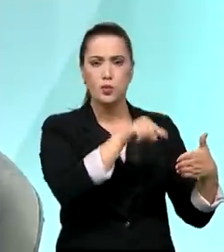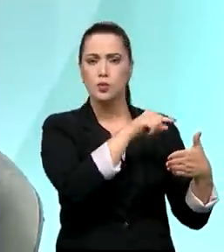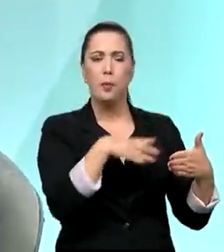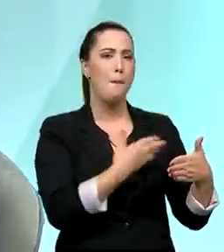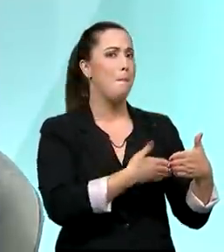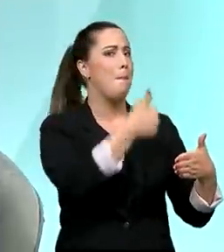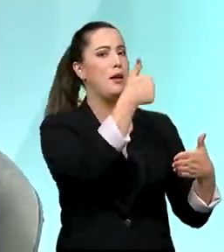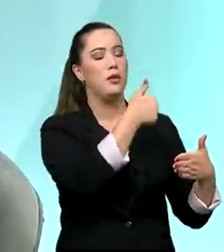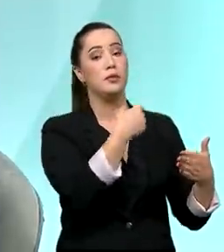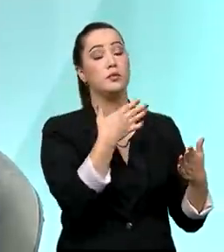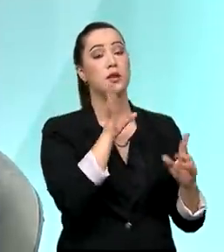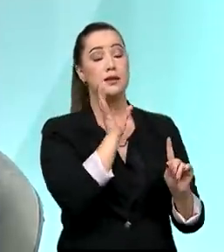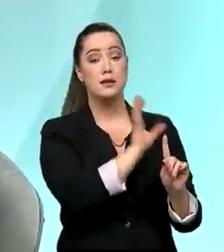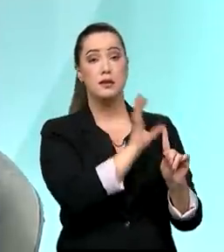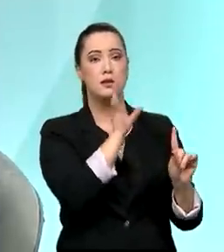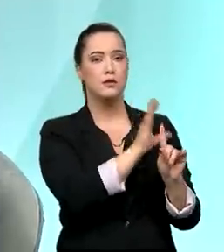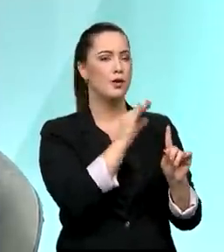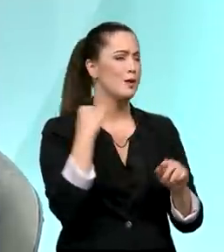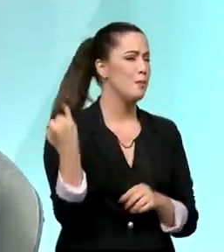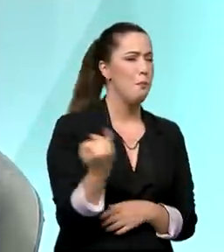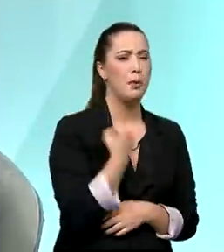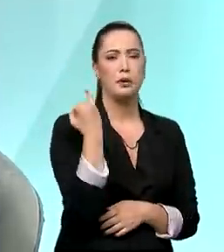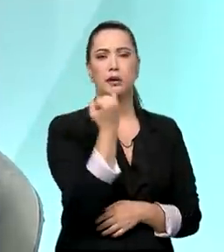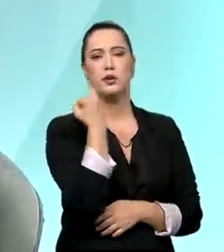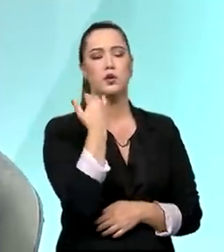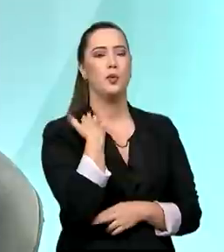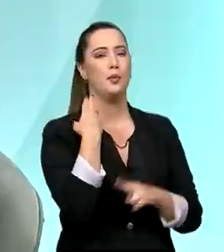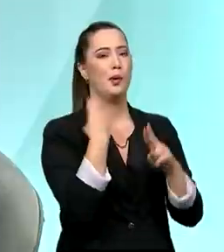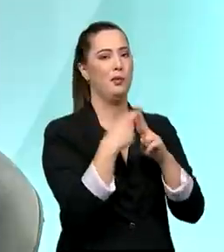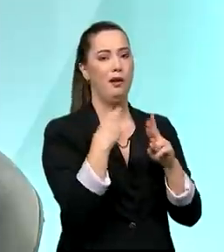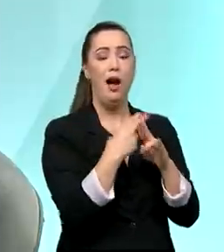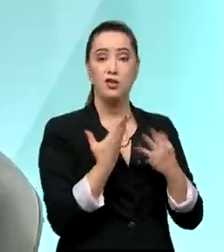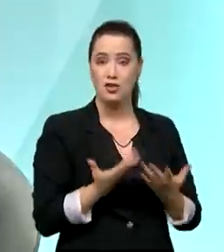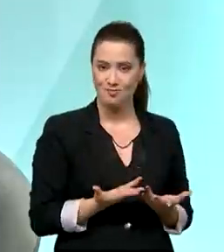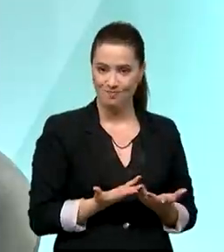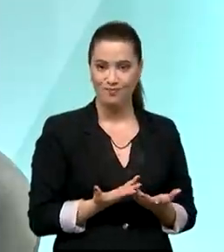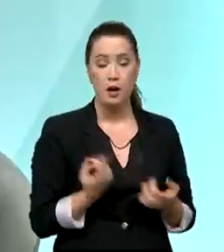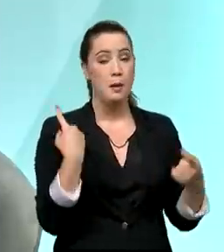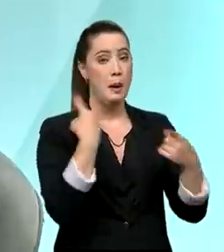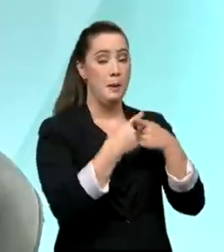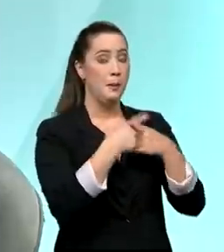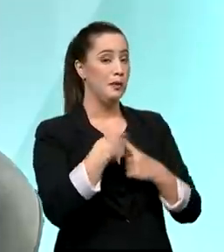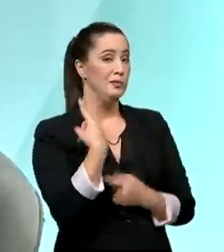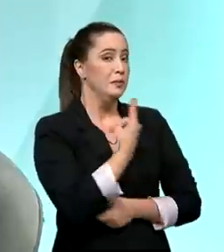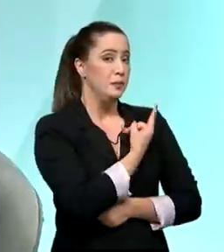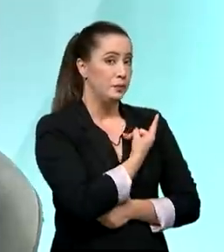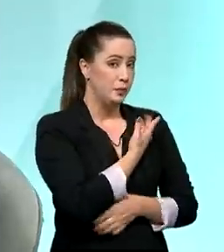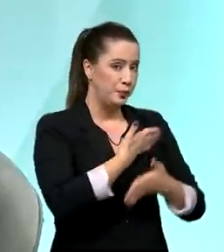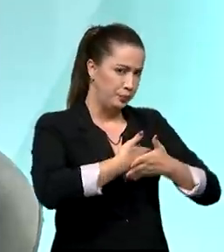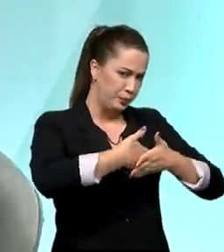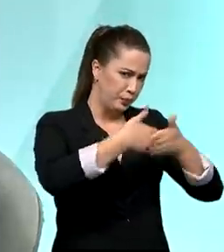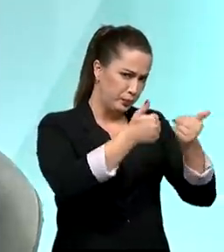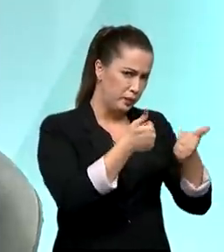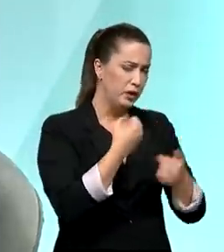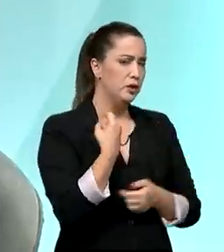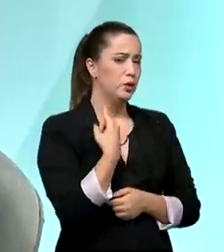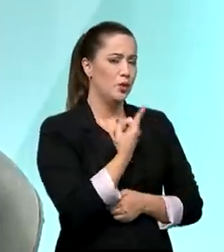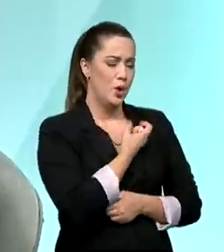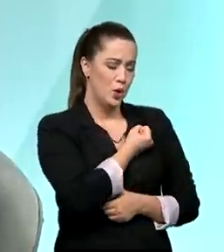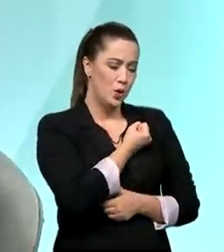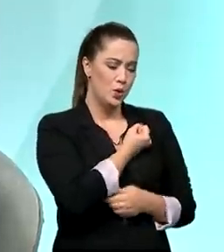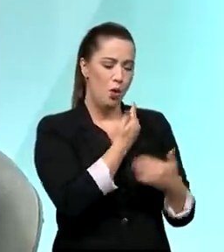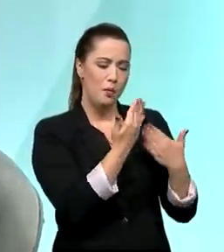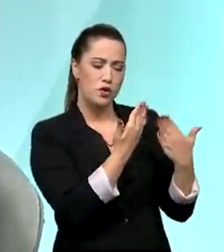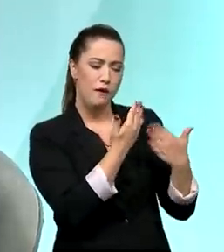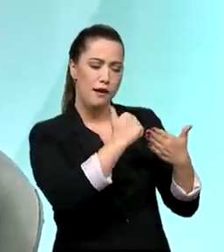E isso é muito impactante, importante para a Caixa Econômica Federal, porque nós melhoramos muito as nossas notas, em